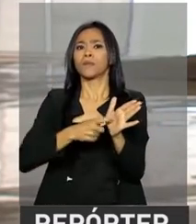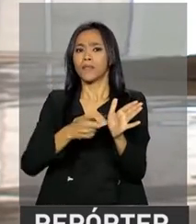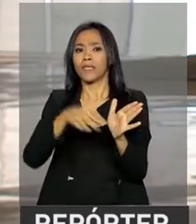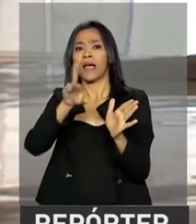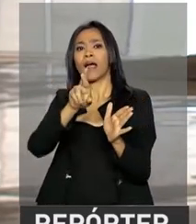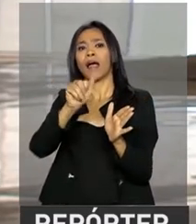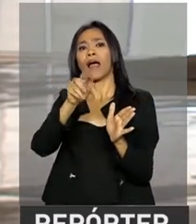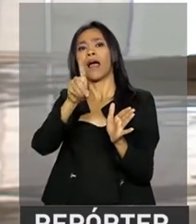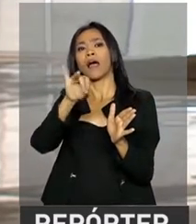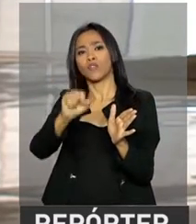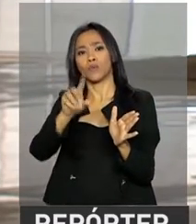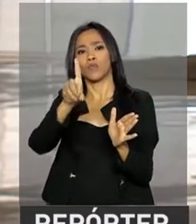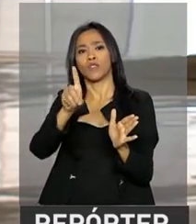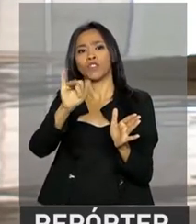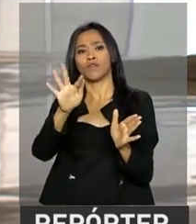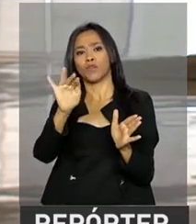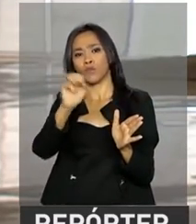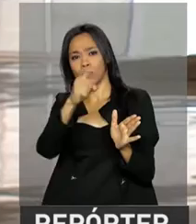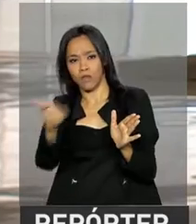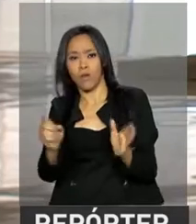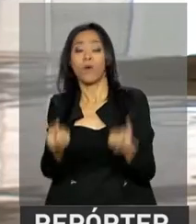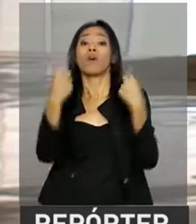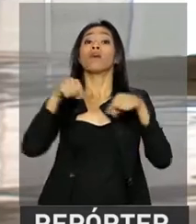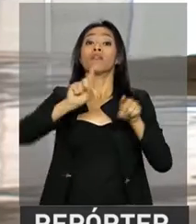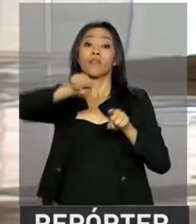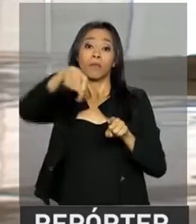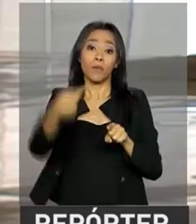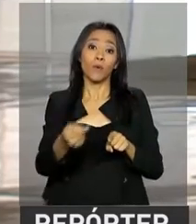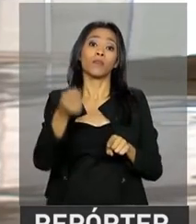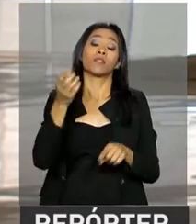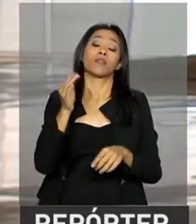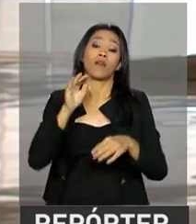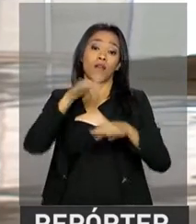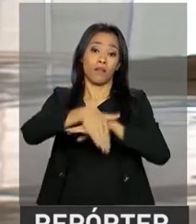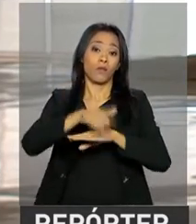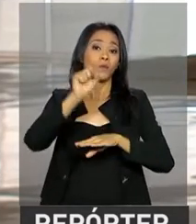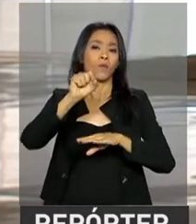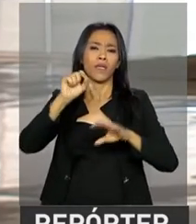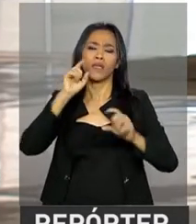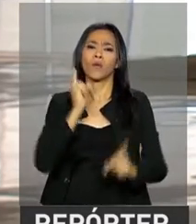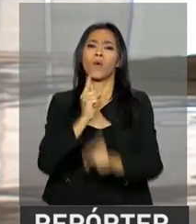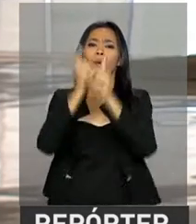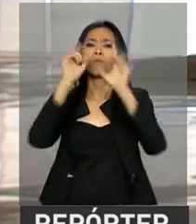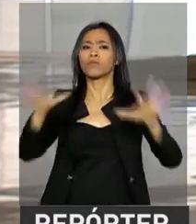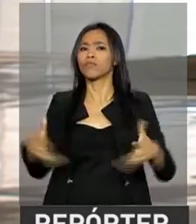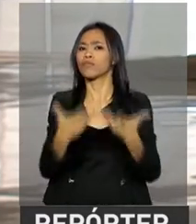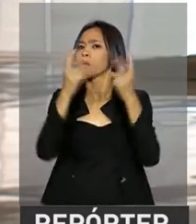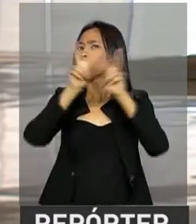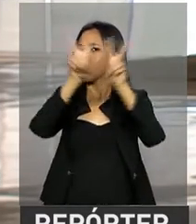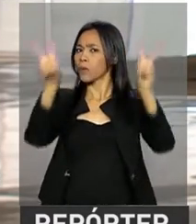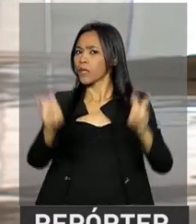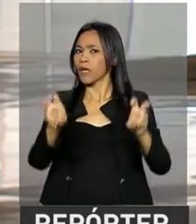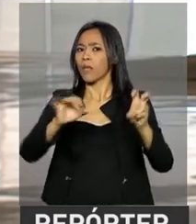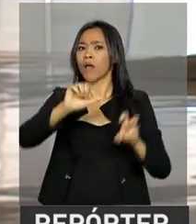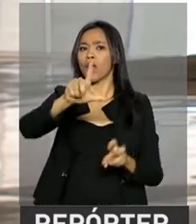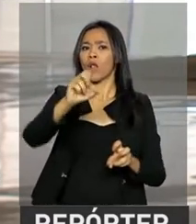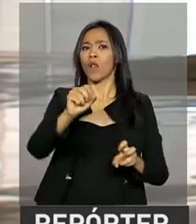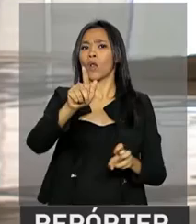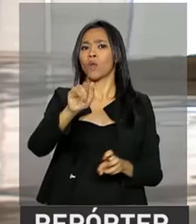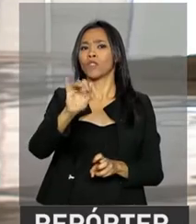E à noite, às 8 horas, Michel Temer participa aqui em Brasília de um evento sobre logística e